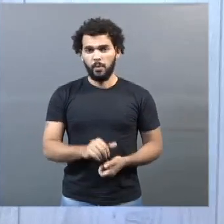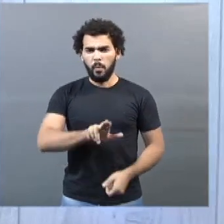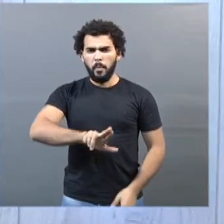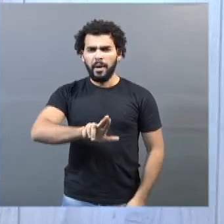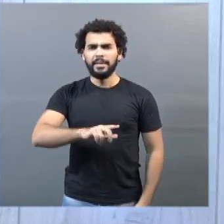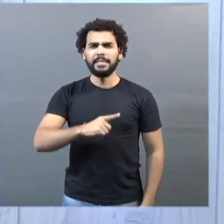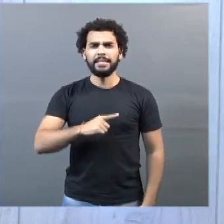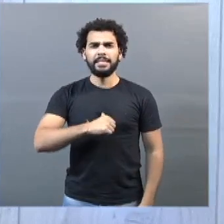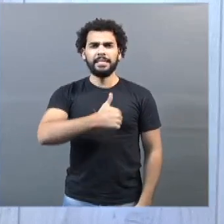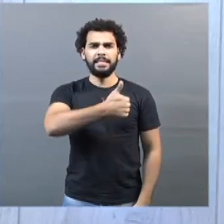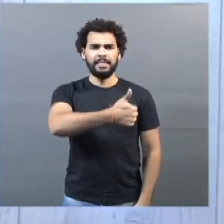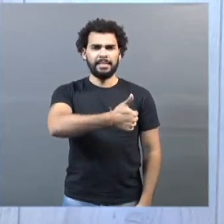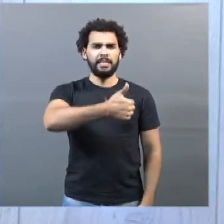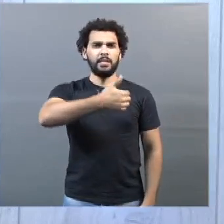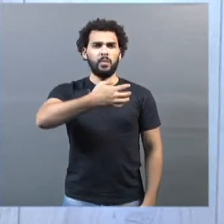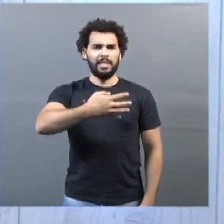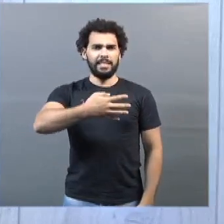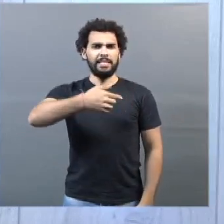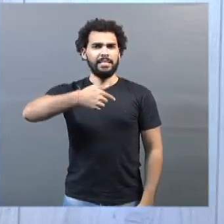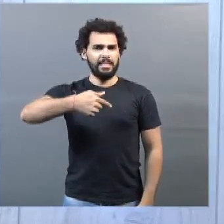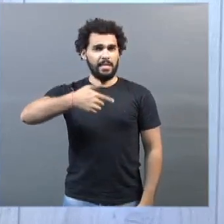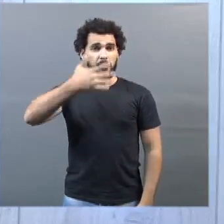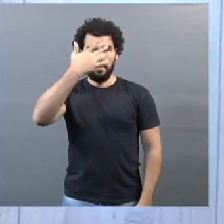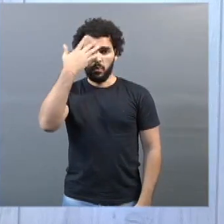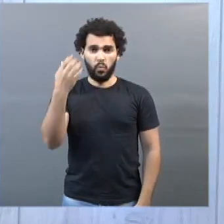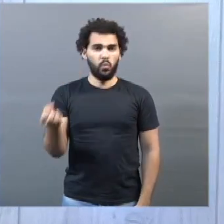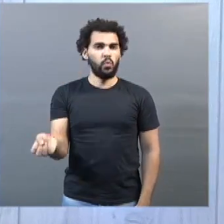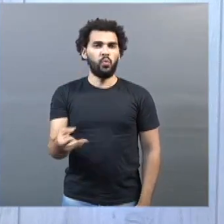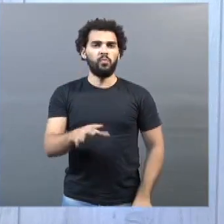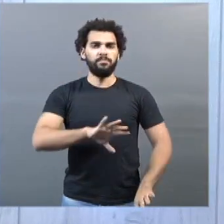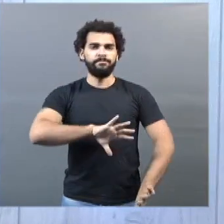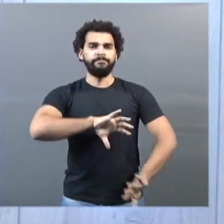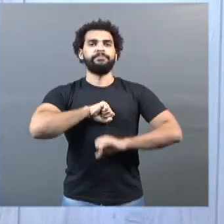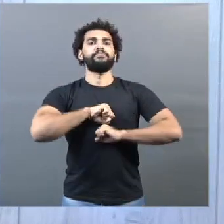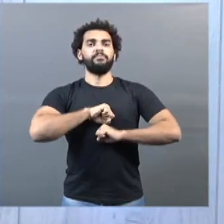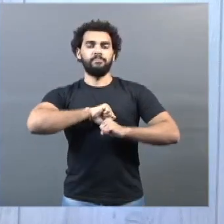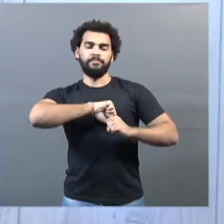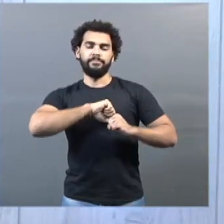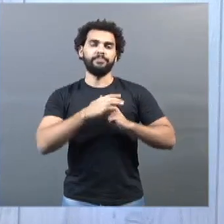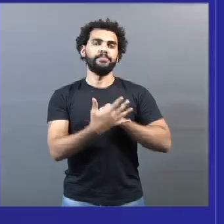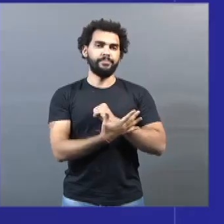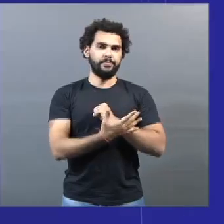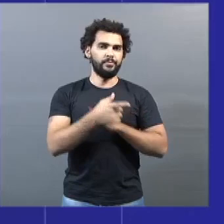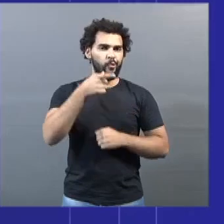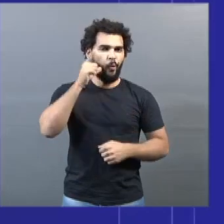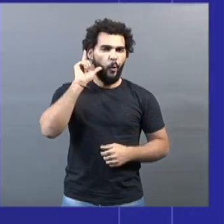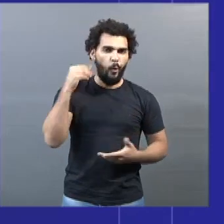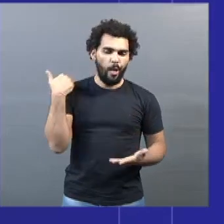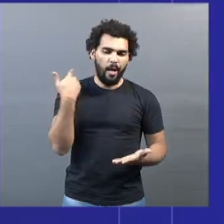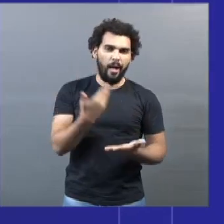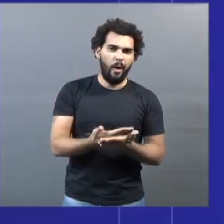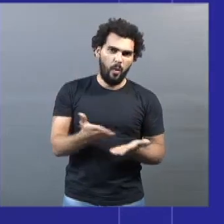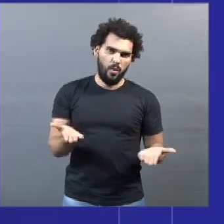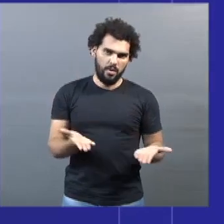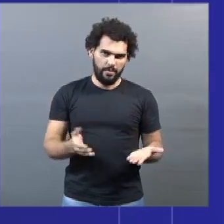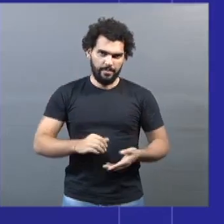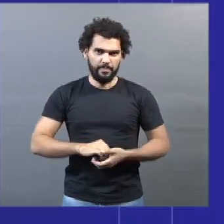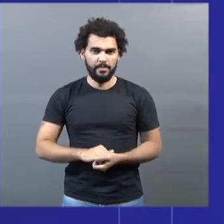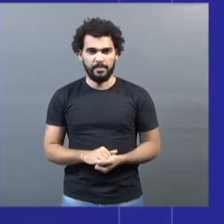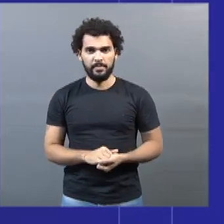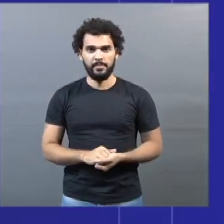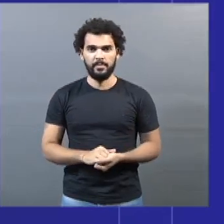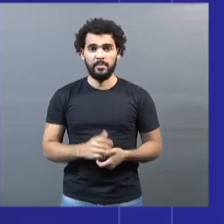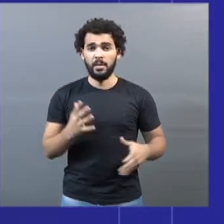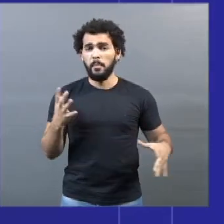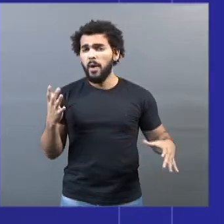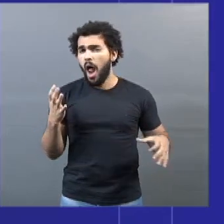147 novos casos confirmados de Covid-19 nas últimas 24 horas. O número total